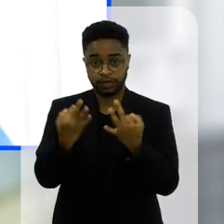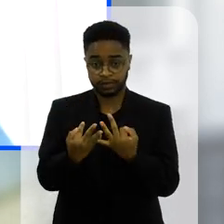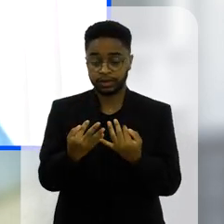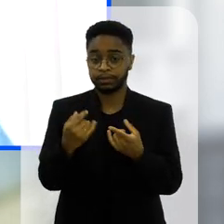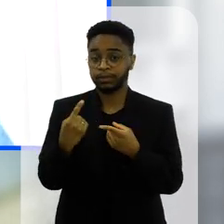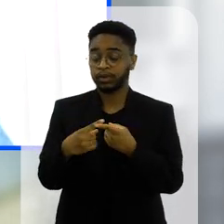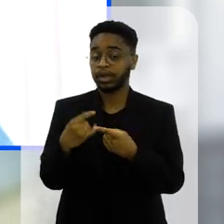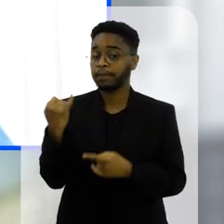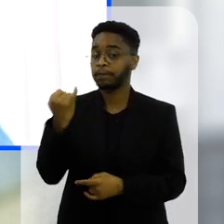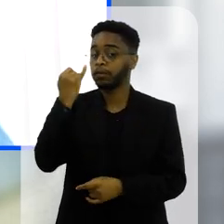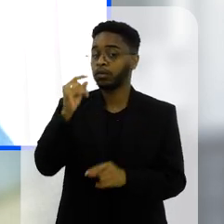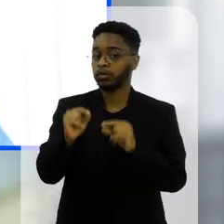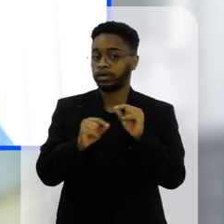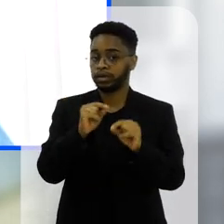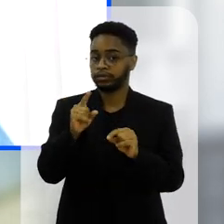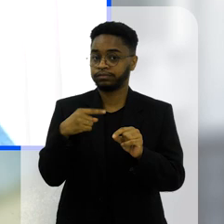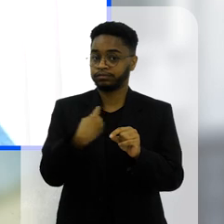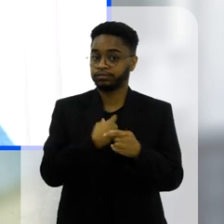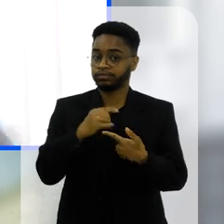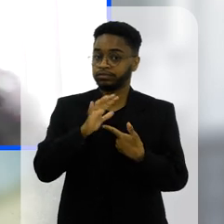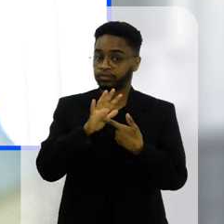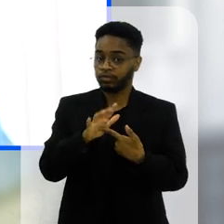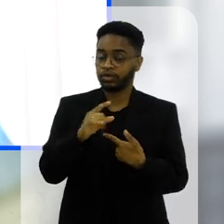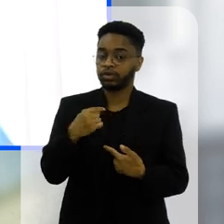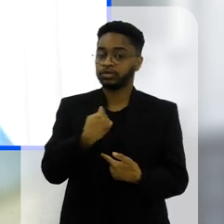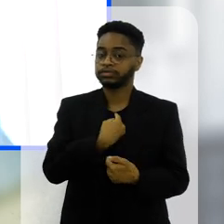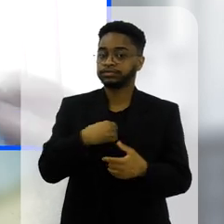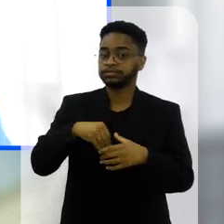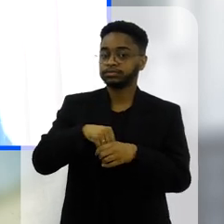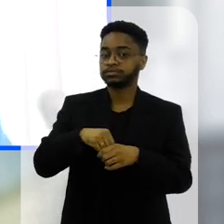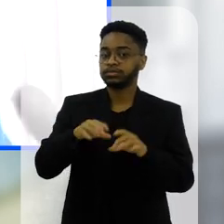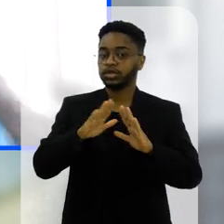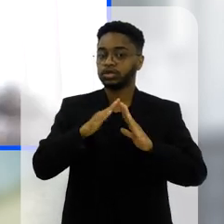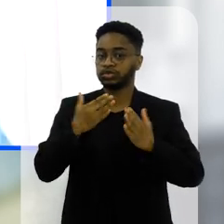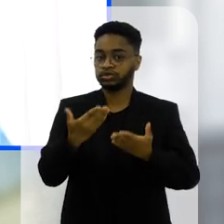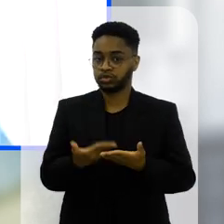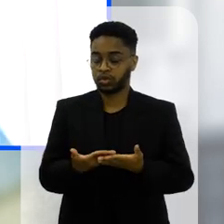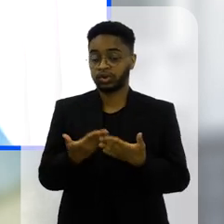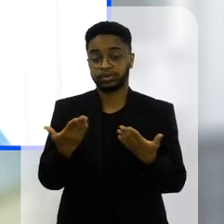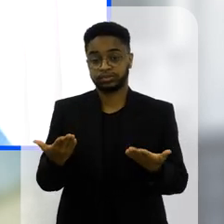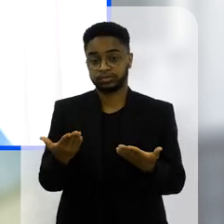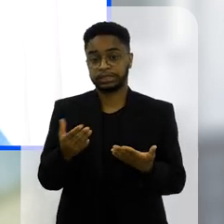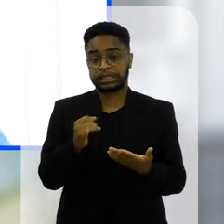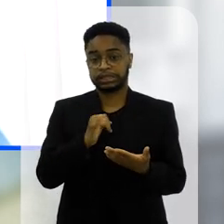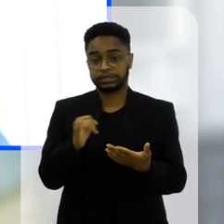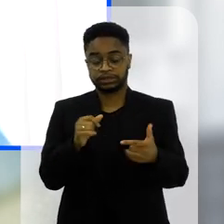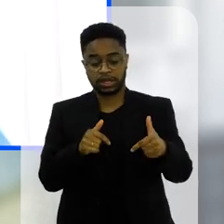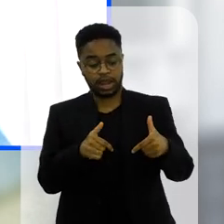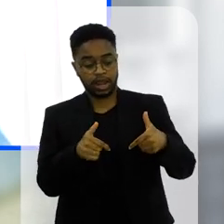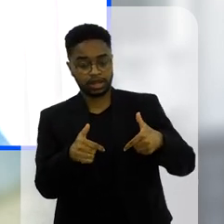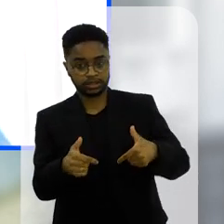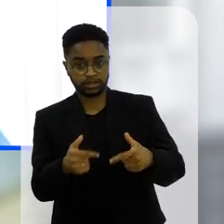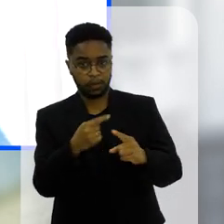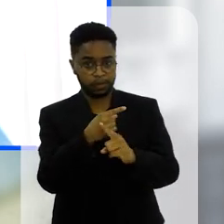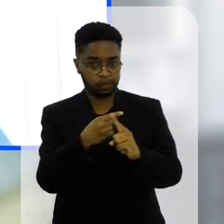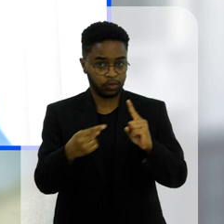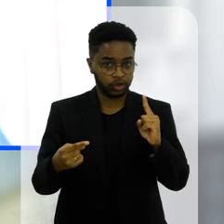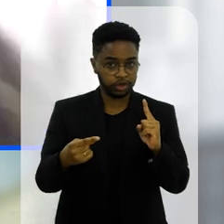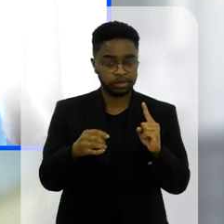porque é importante Flávio a gente sinalizar o seguinte nós estamos no ambiente educacional então para que todas as medidas sejam elas